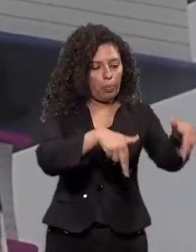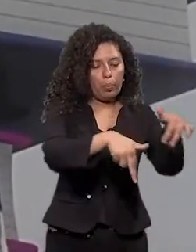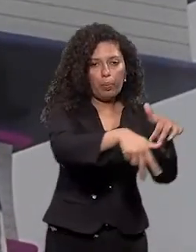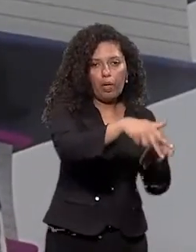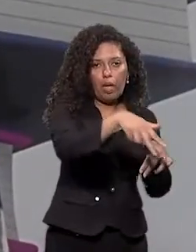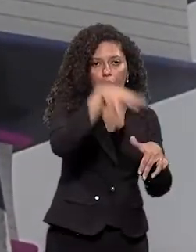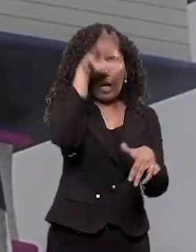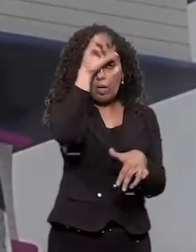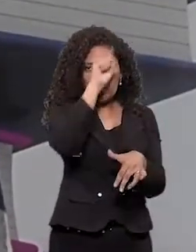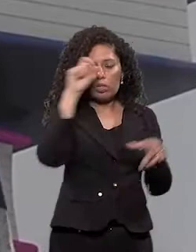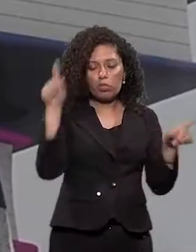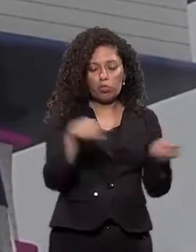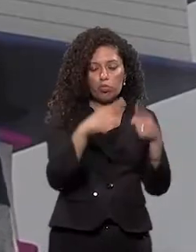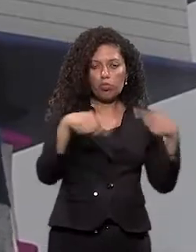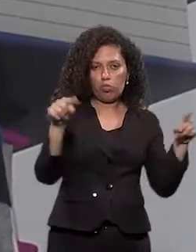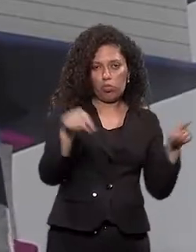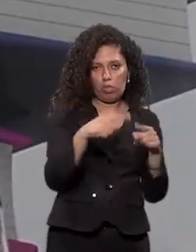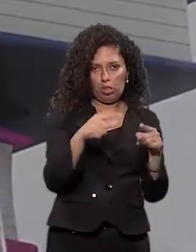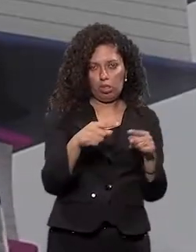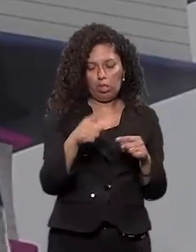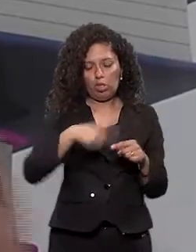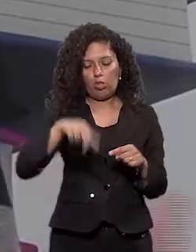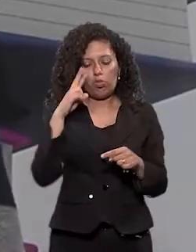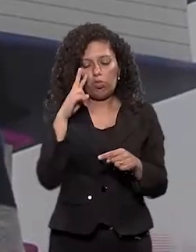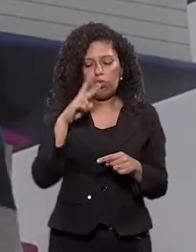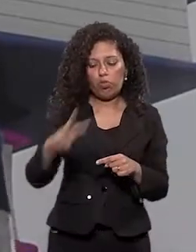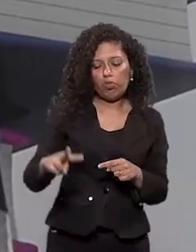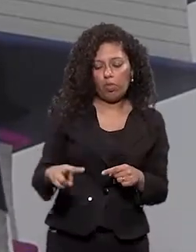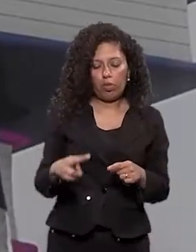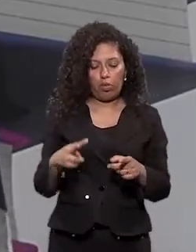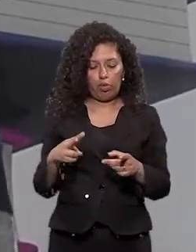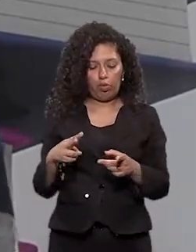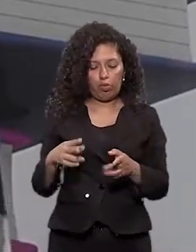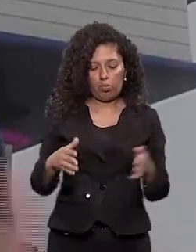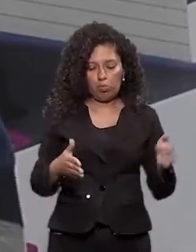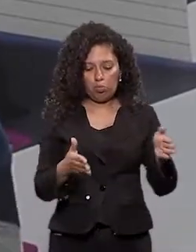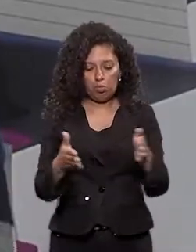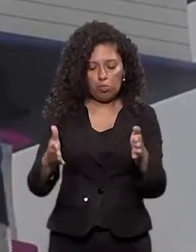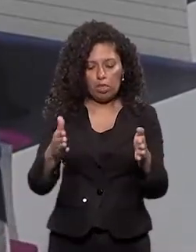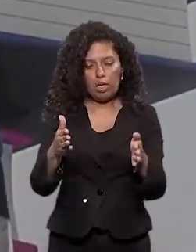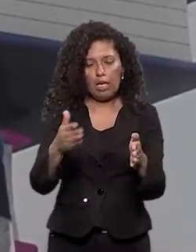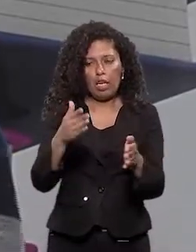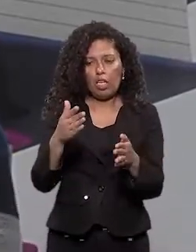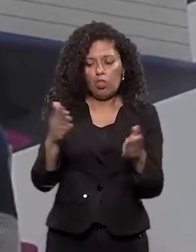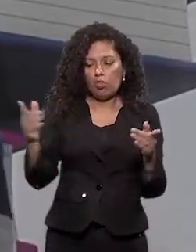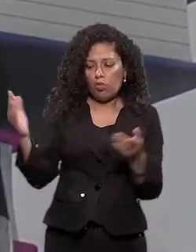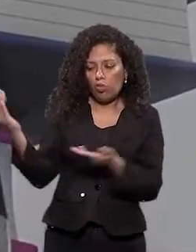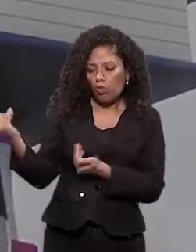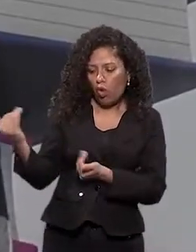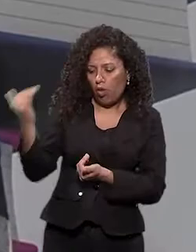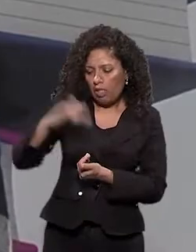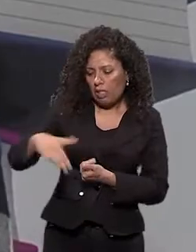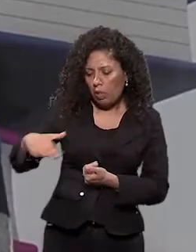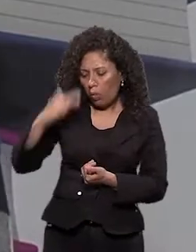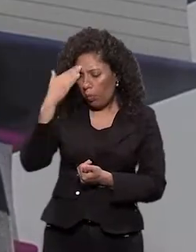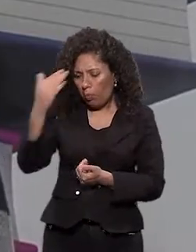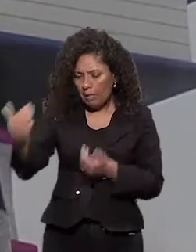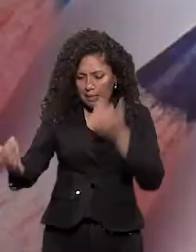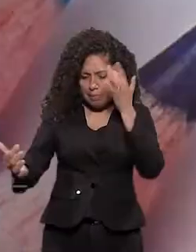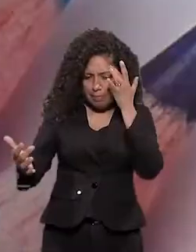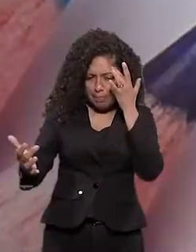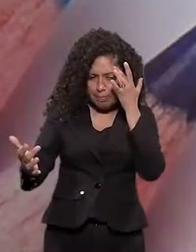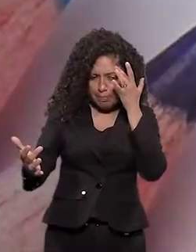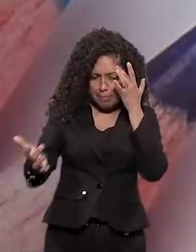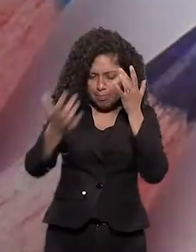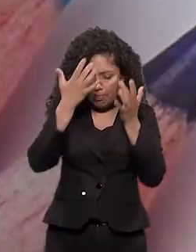música. Então assim, a vai trabalhando a lateralidade, toda a parte de raciocínio musical em cima do andar da criança. Que